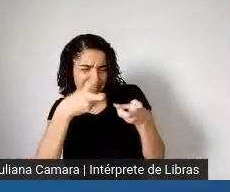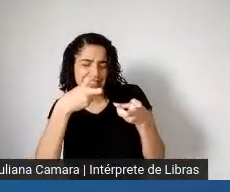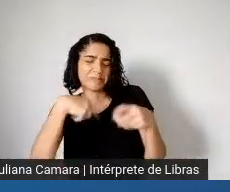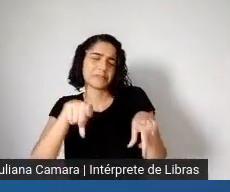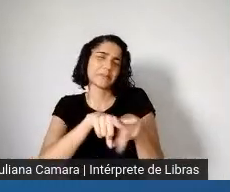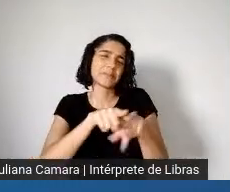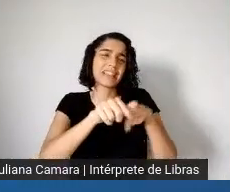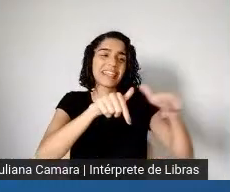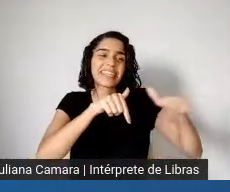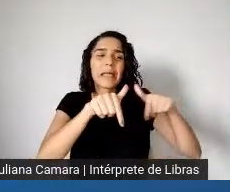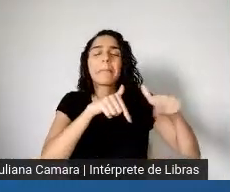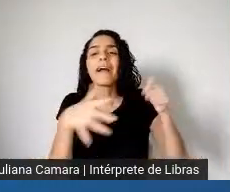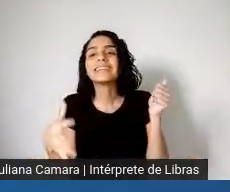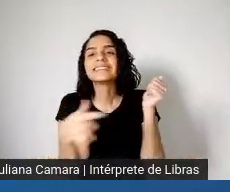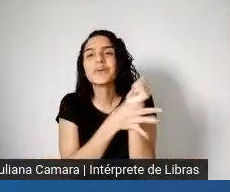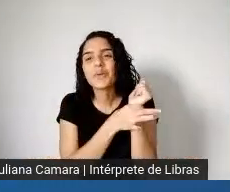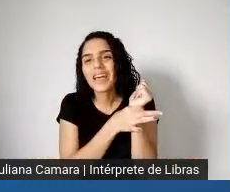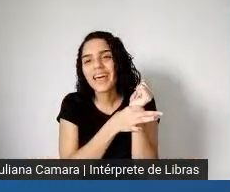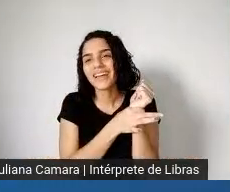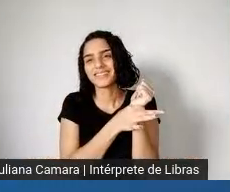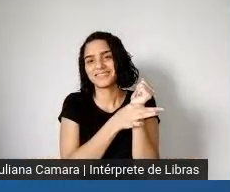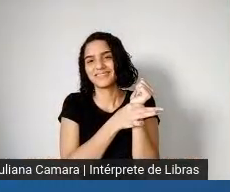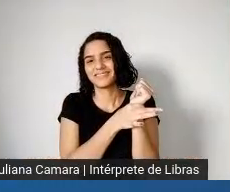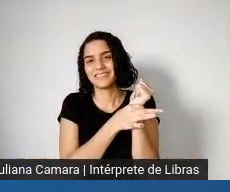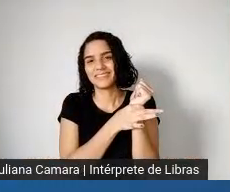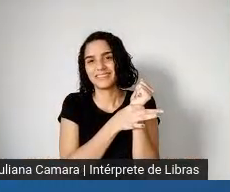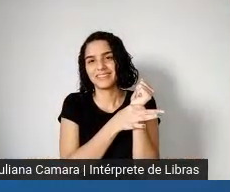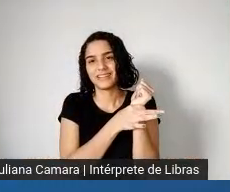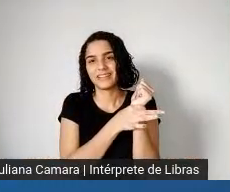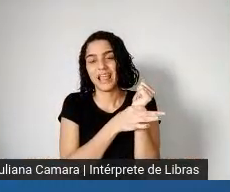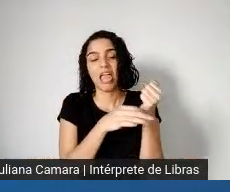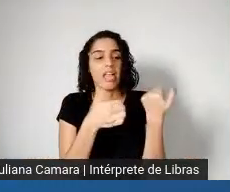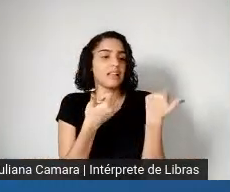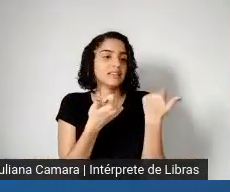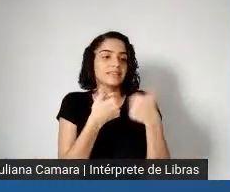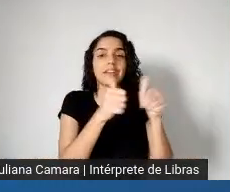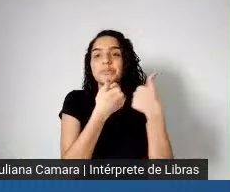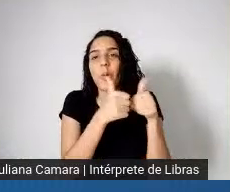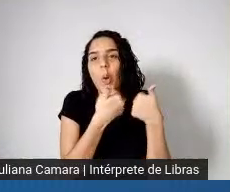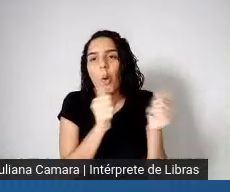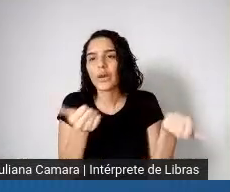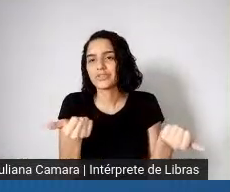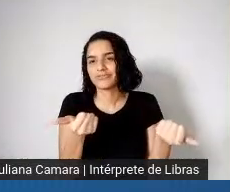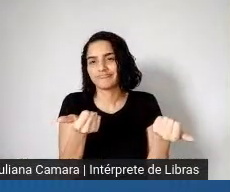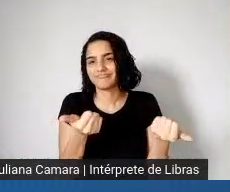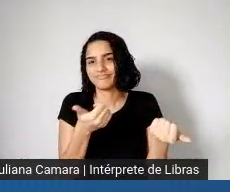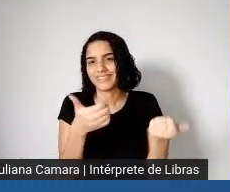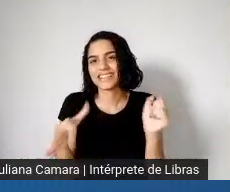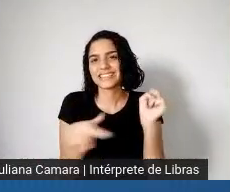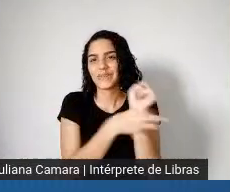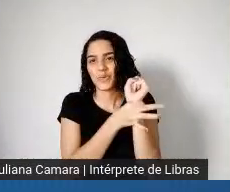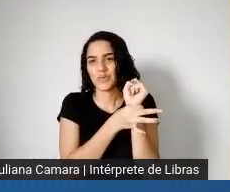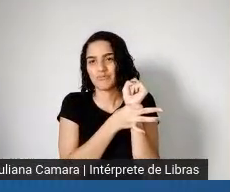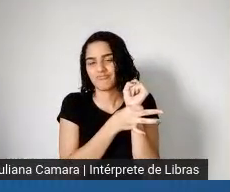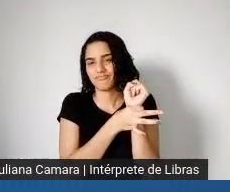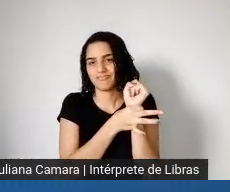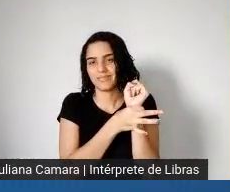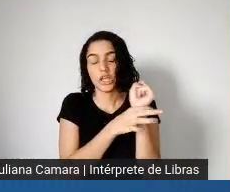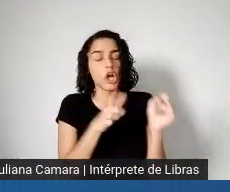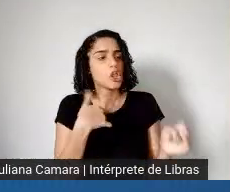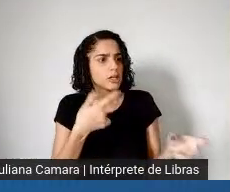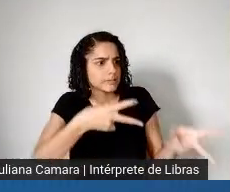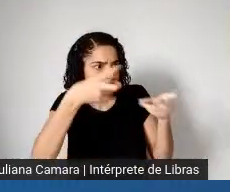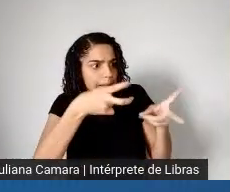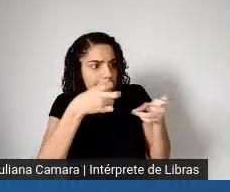ao trabalho seguro, ao transporte urbano seguro. Isso pode se desdobrar em N dimensões.